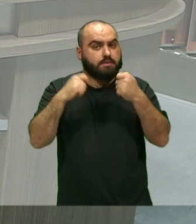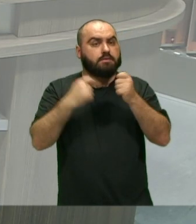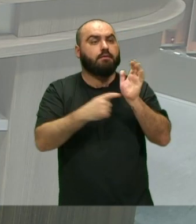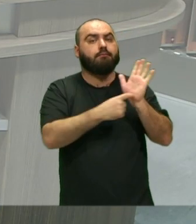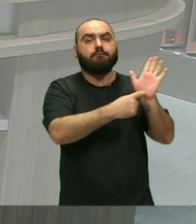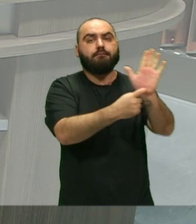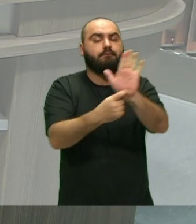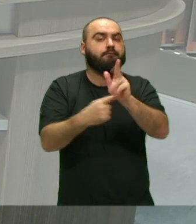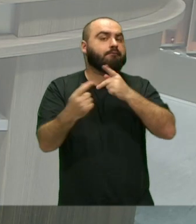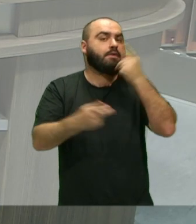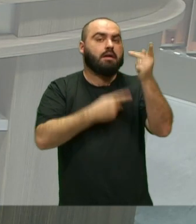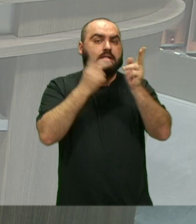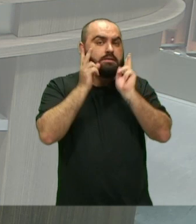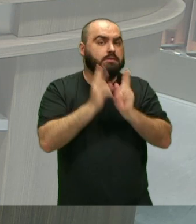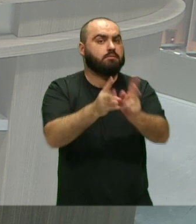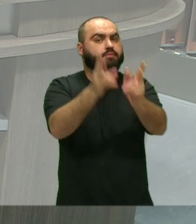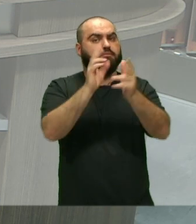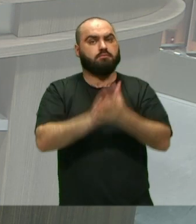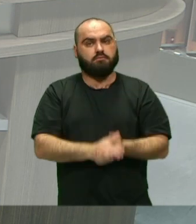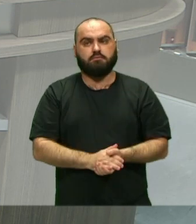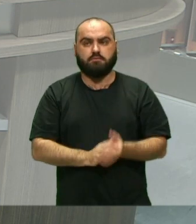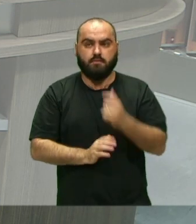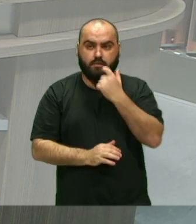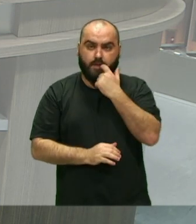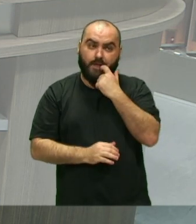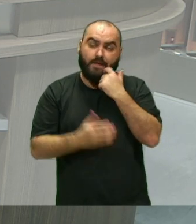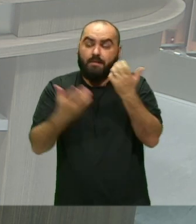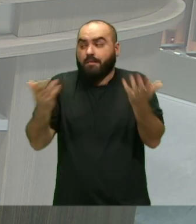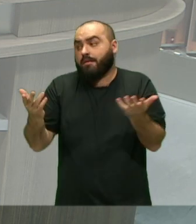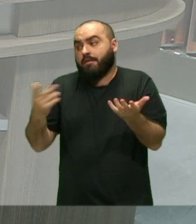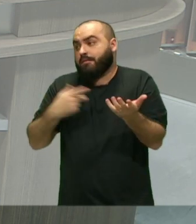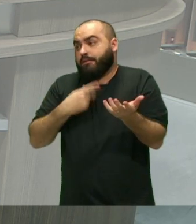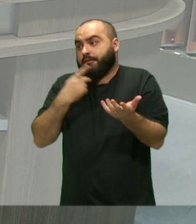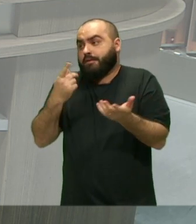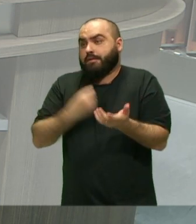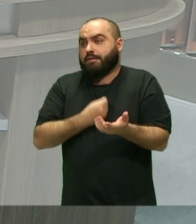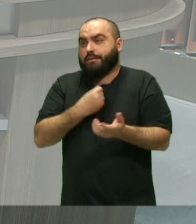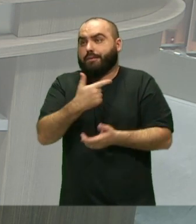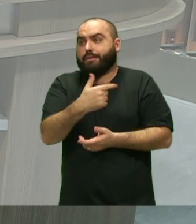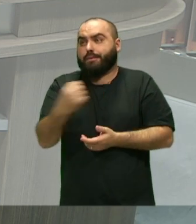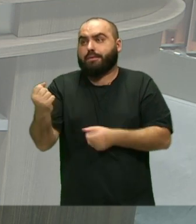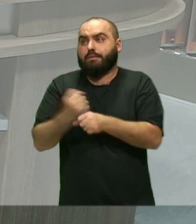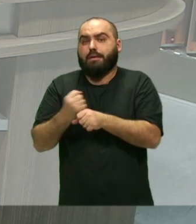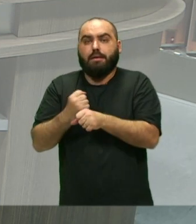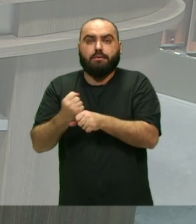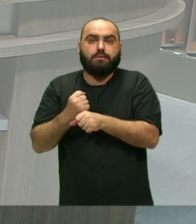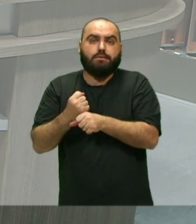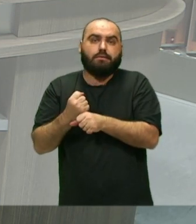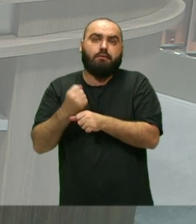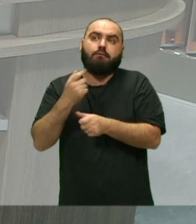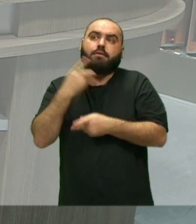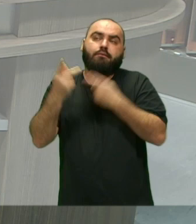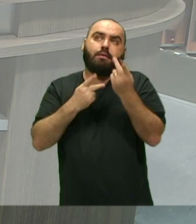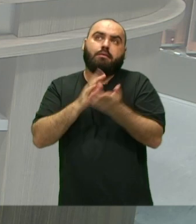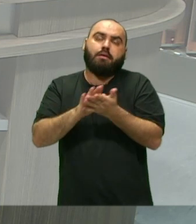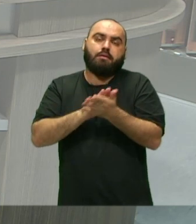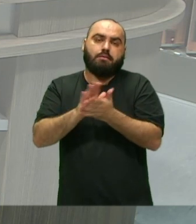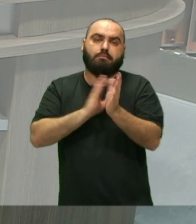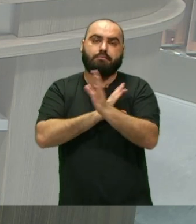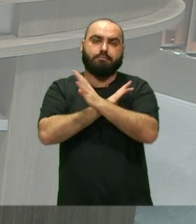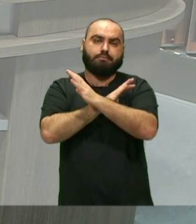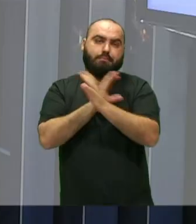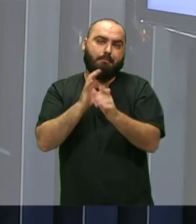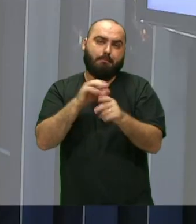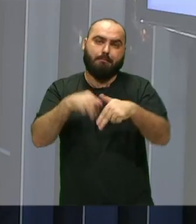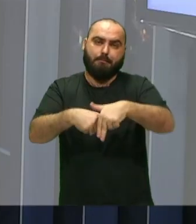Ela se torna Outra coisa Nós não estaremos Aqui agora Falando Após 200 anos Do Maracatu Com